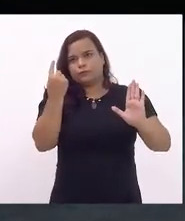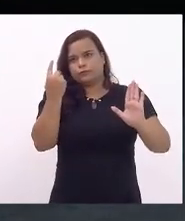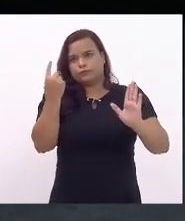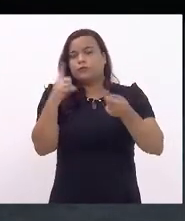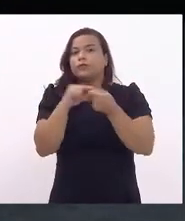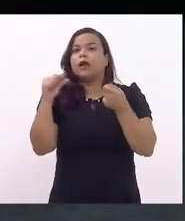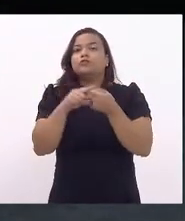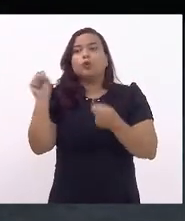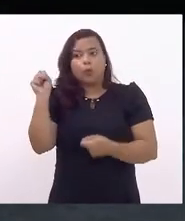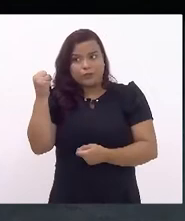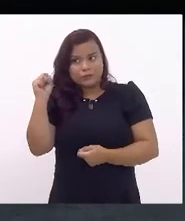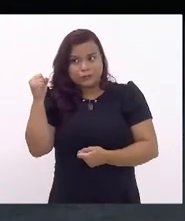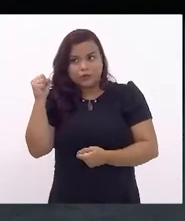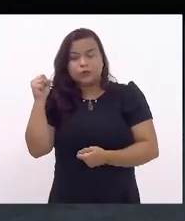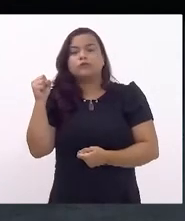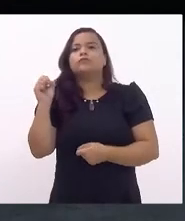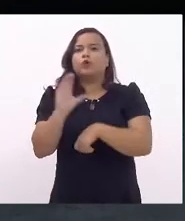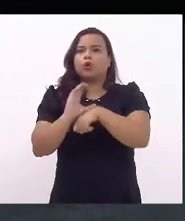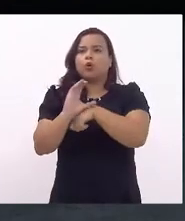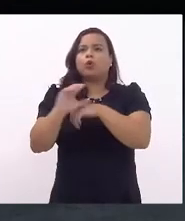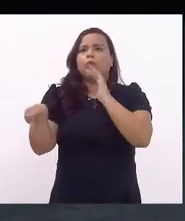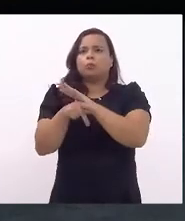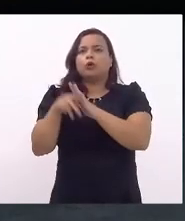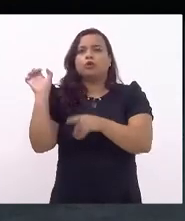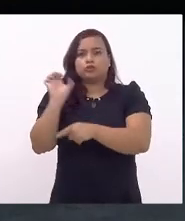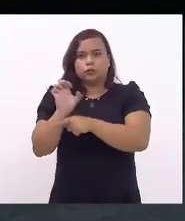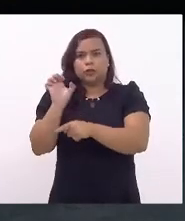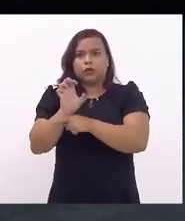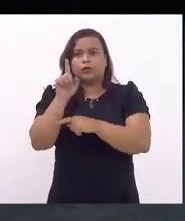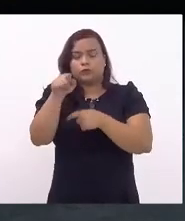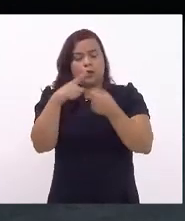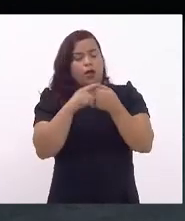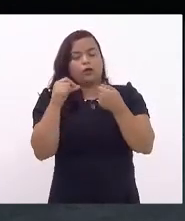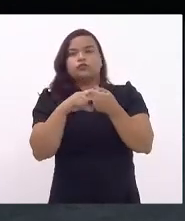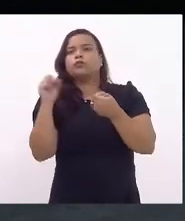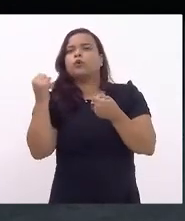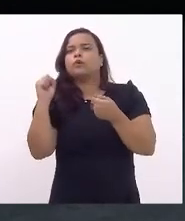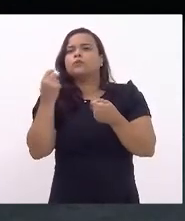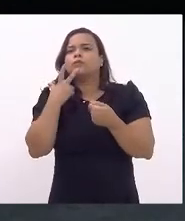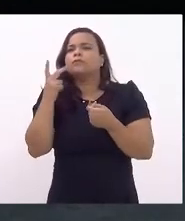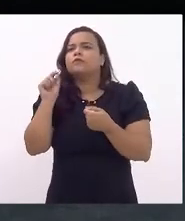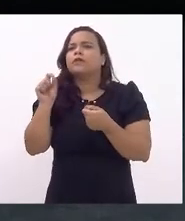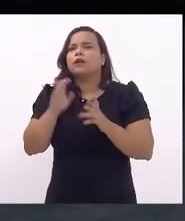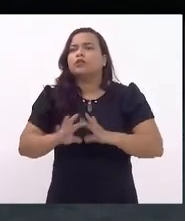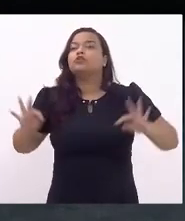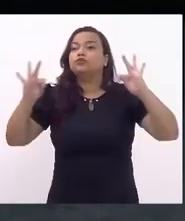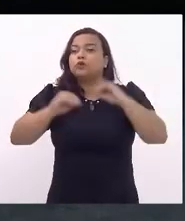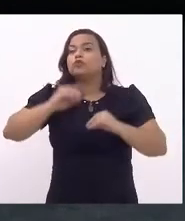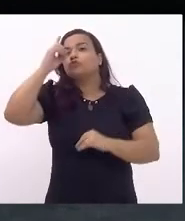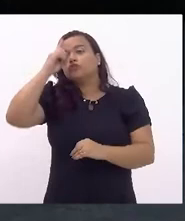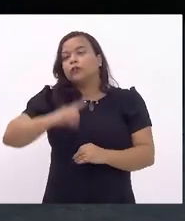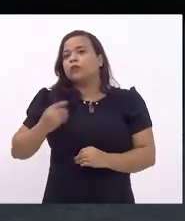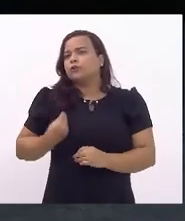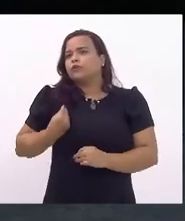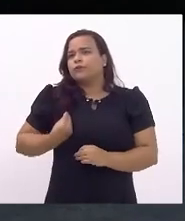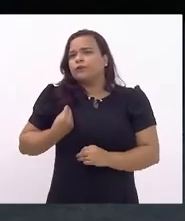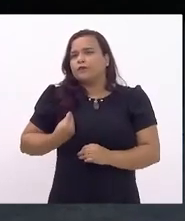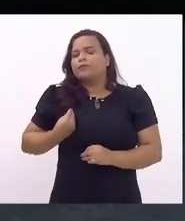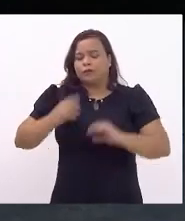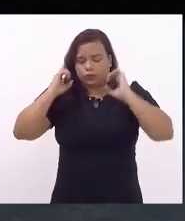8º da Constituição do Estado. O que diz o artigo 8º? Todos têm o direito de viver com